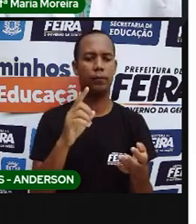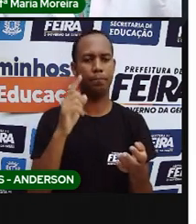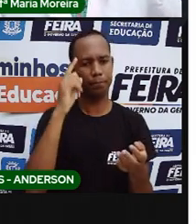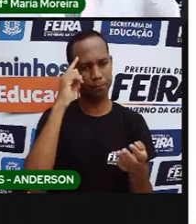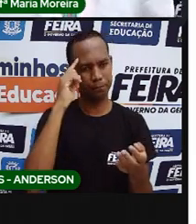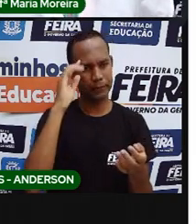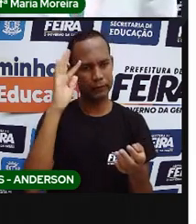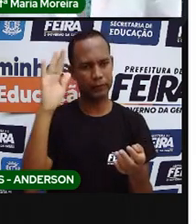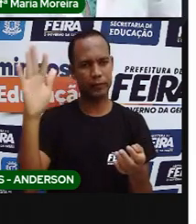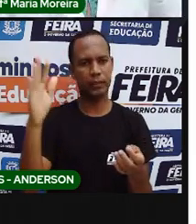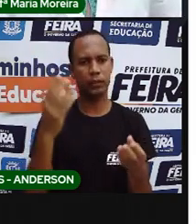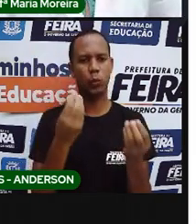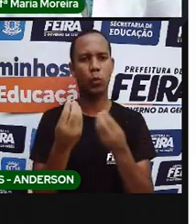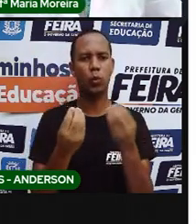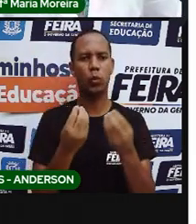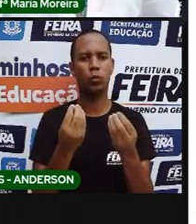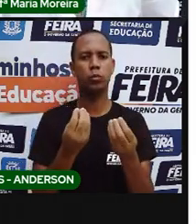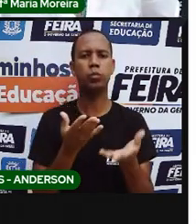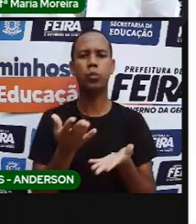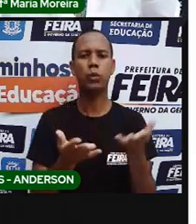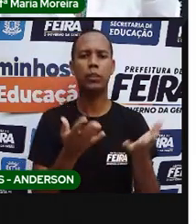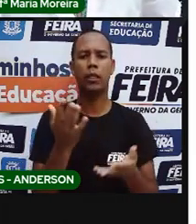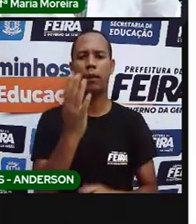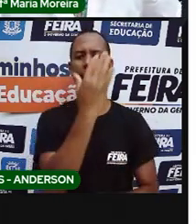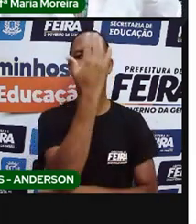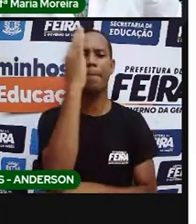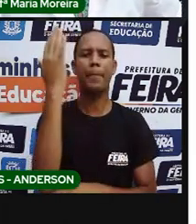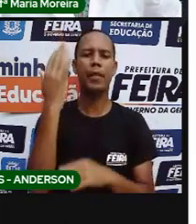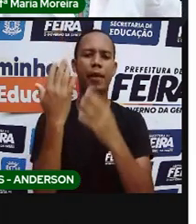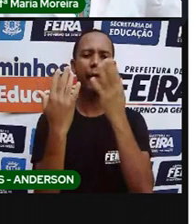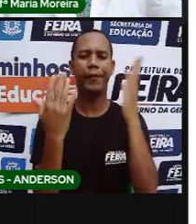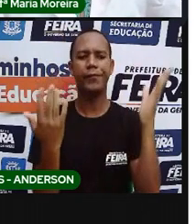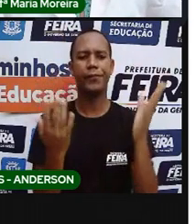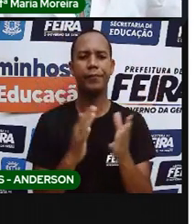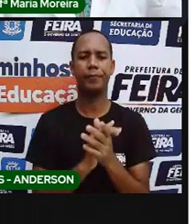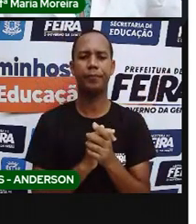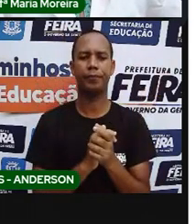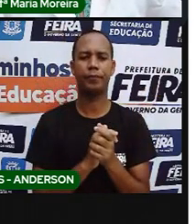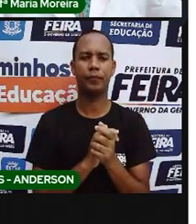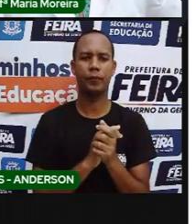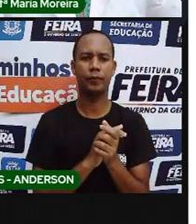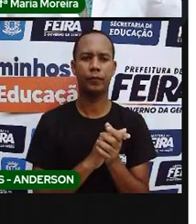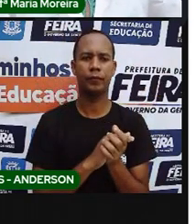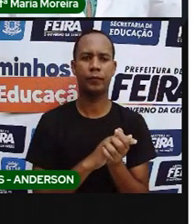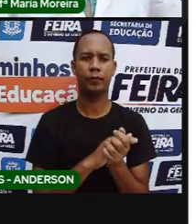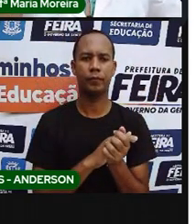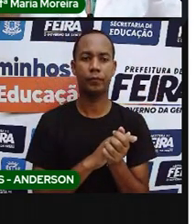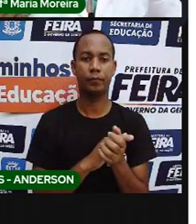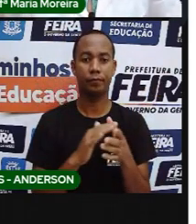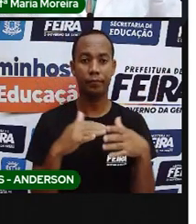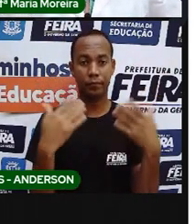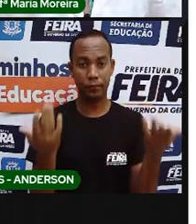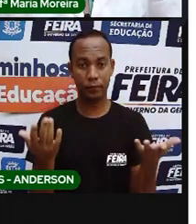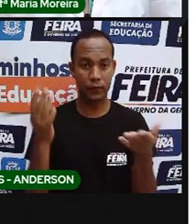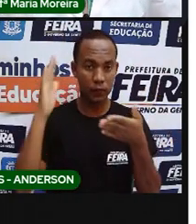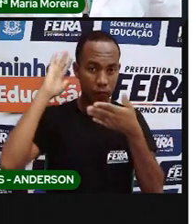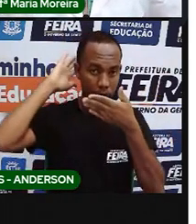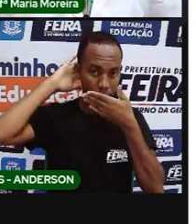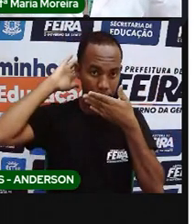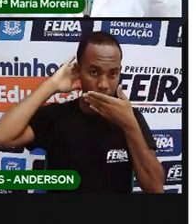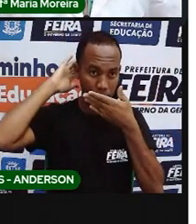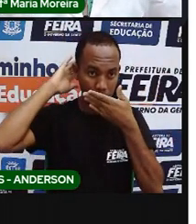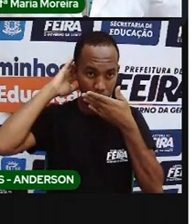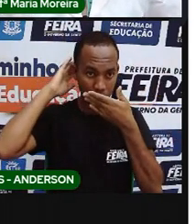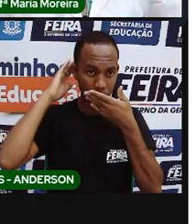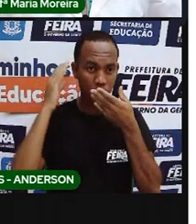esse é o meio ambiente, certo? Então, vamos lá. Bom, os índios, eles vivem de